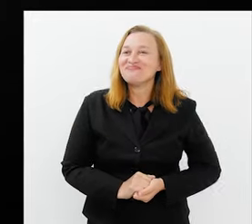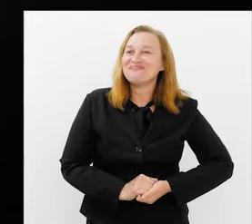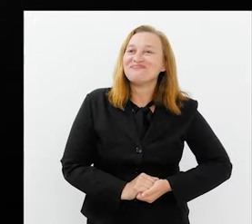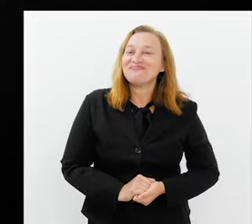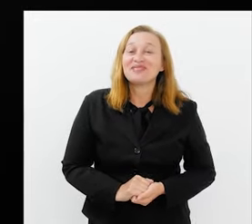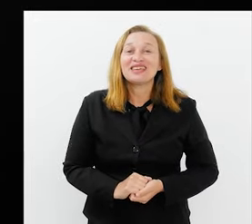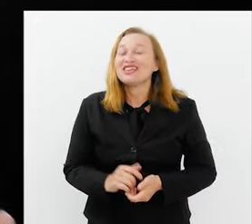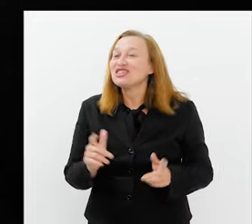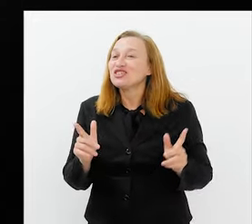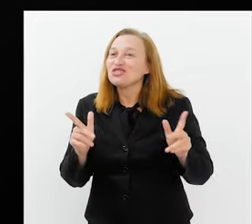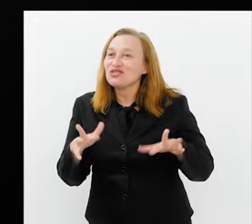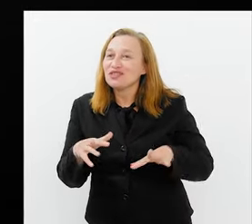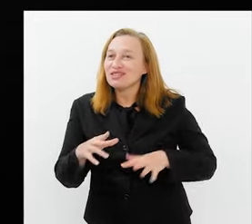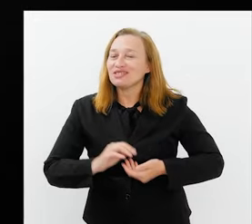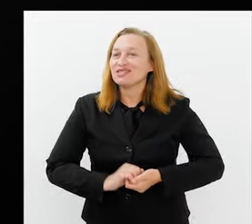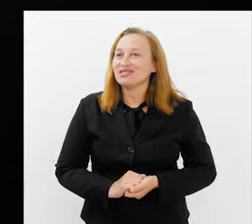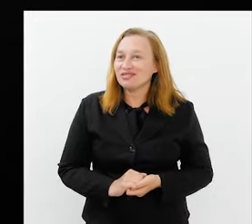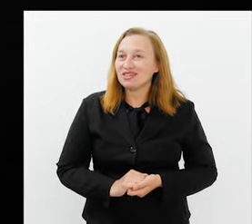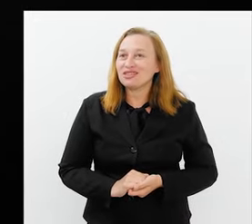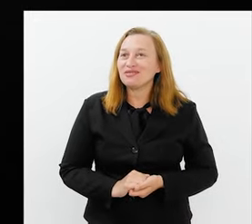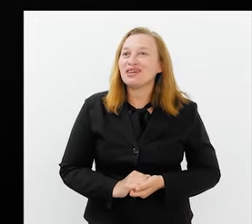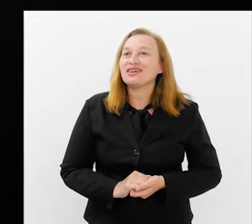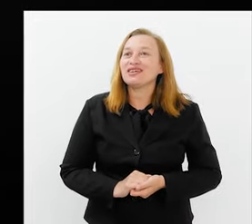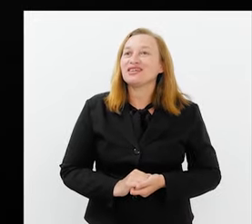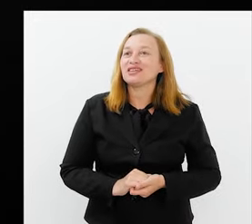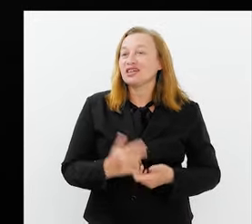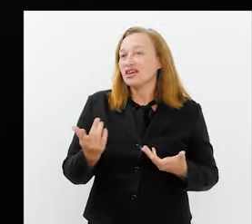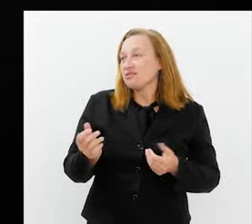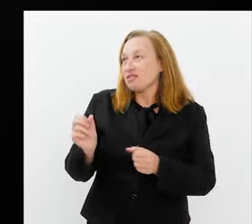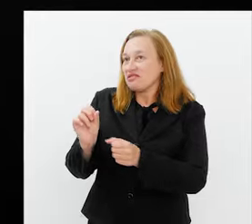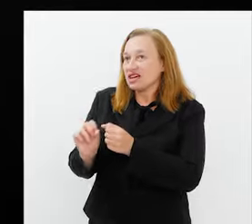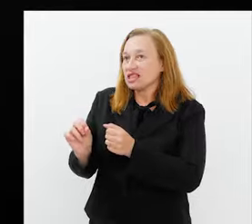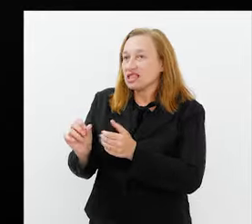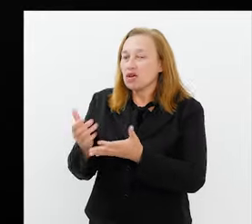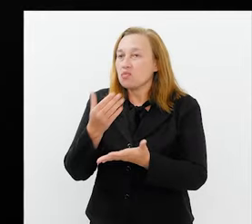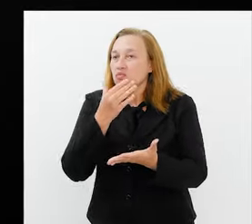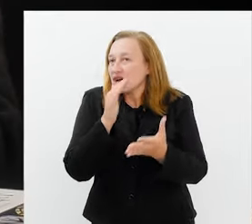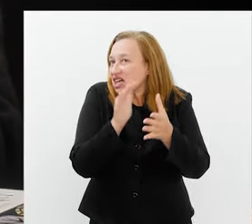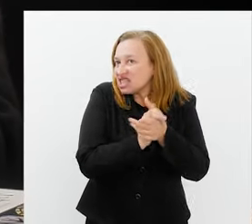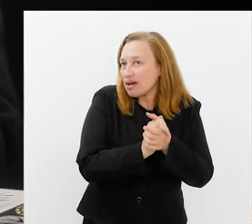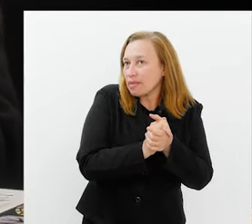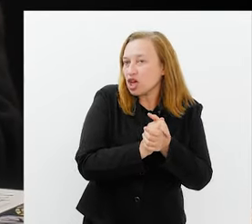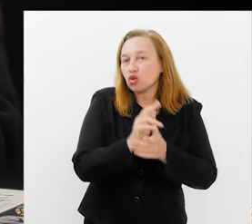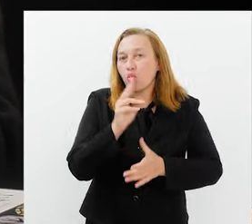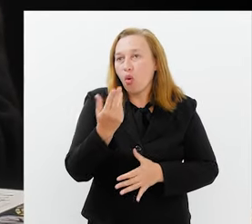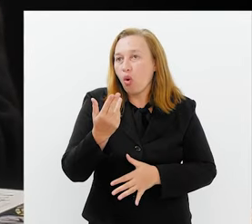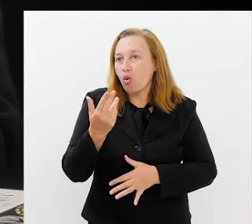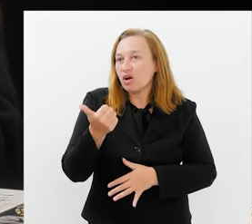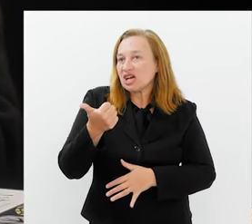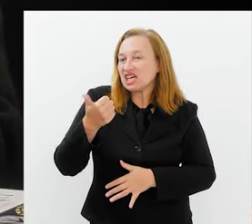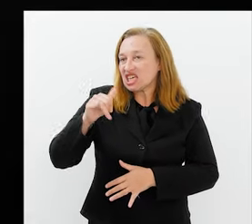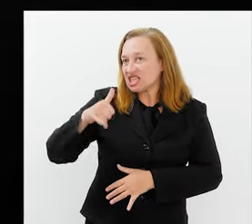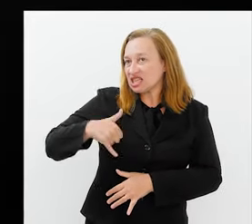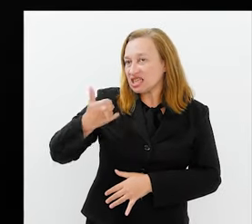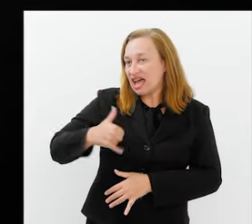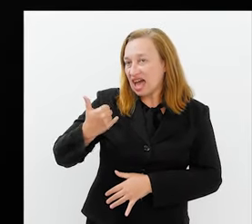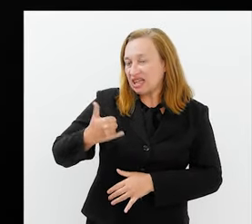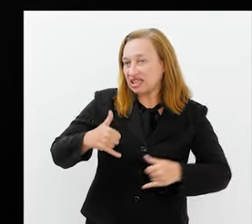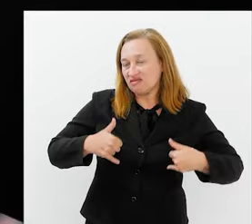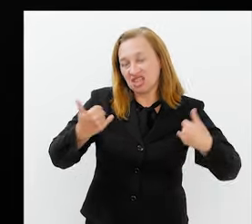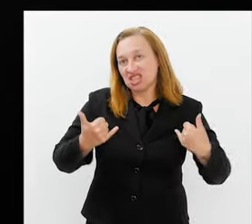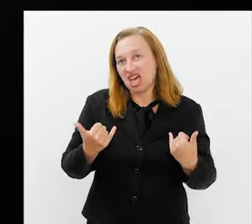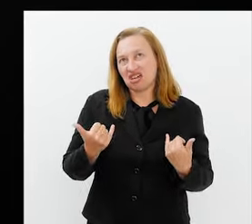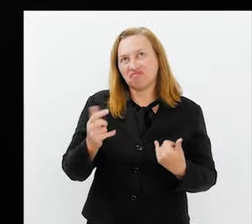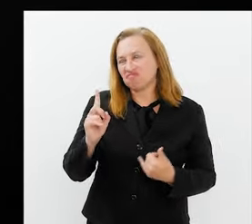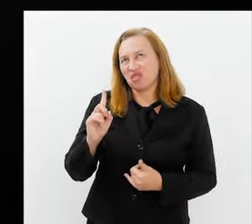Mas, dificilmente eu saio para fazer uma noiva, para fazer uma debutante. Isso não é, não me dá o prazer